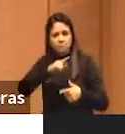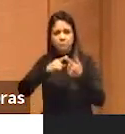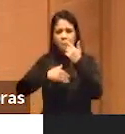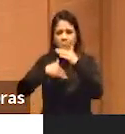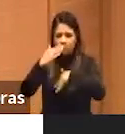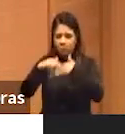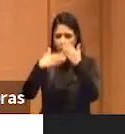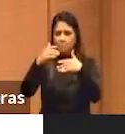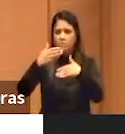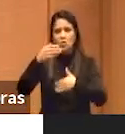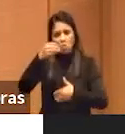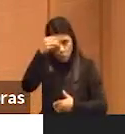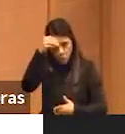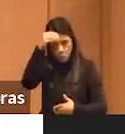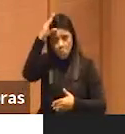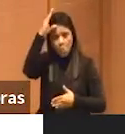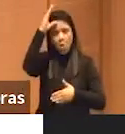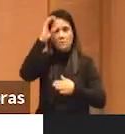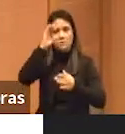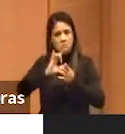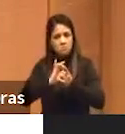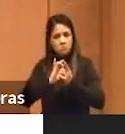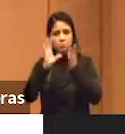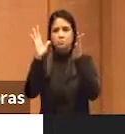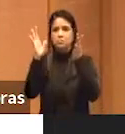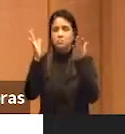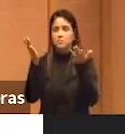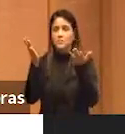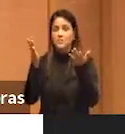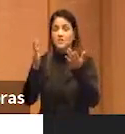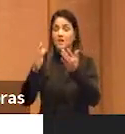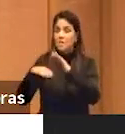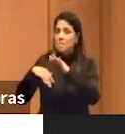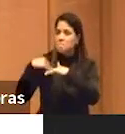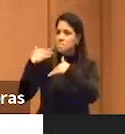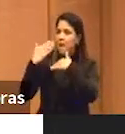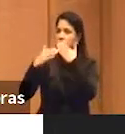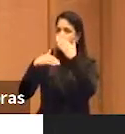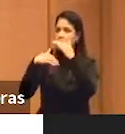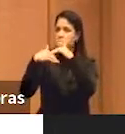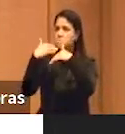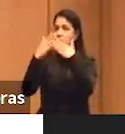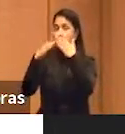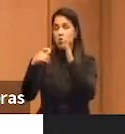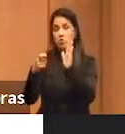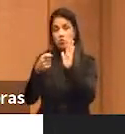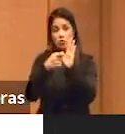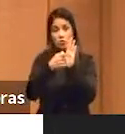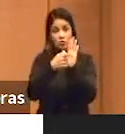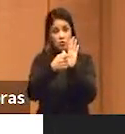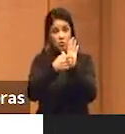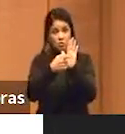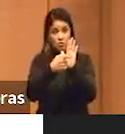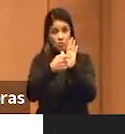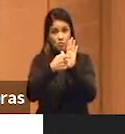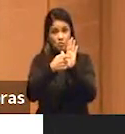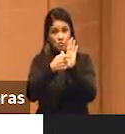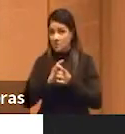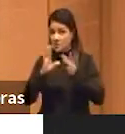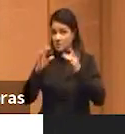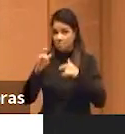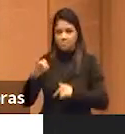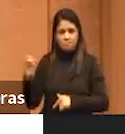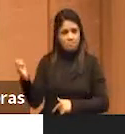produção de conhecimento ser democratizada, isso foi avançando, o software livre passou a ter uma importância